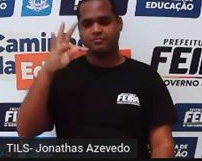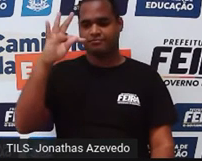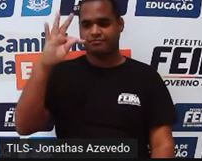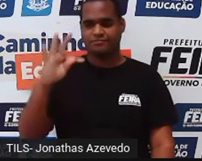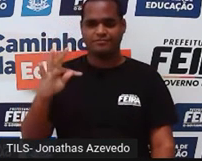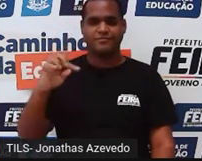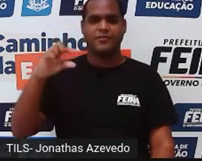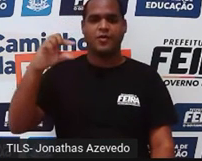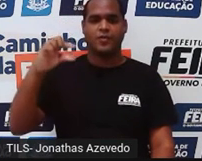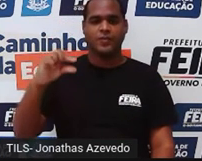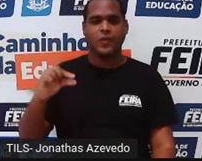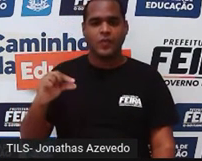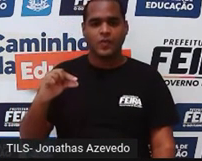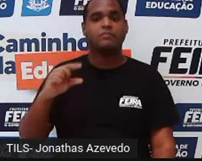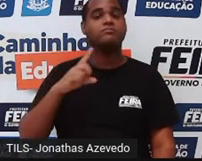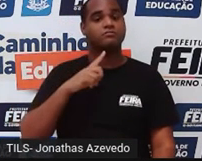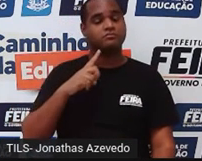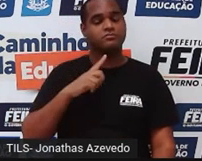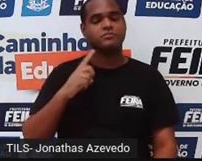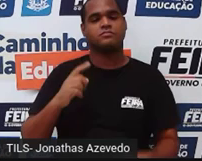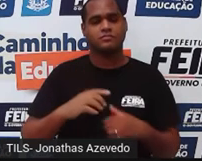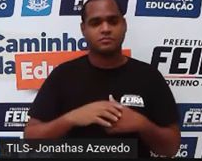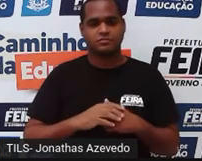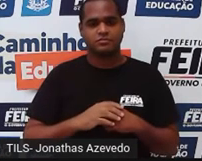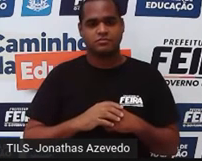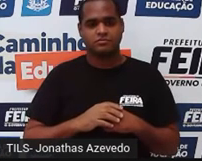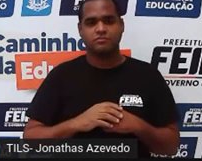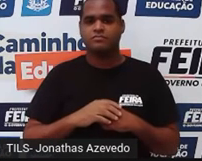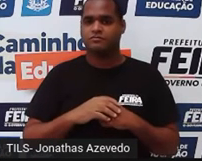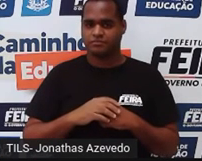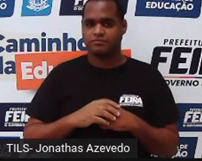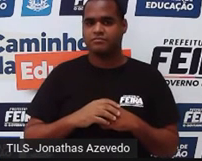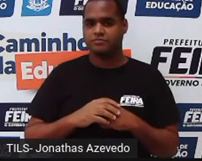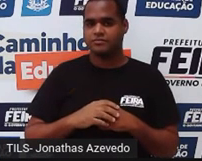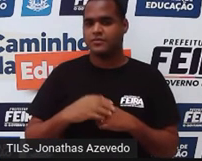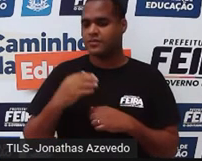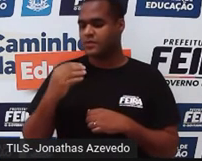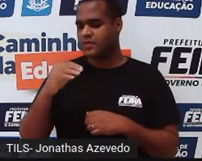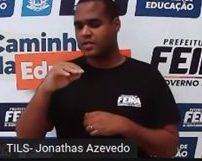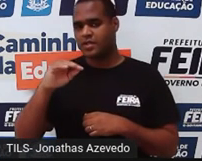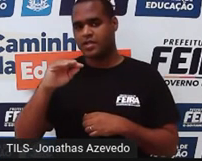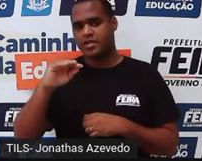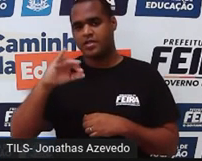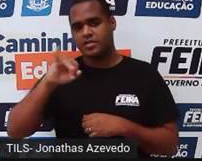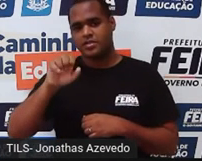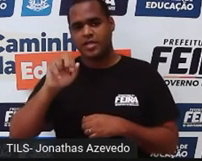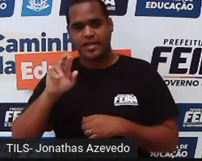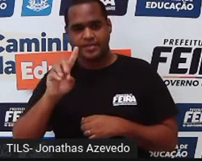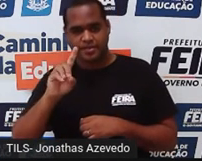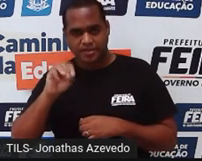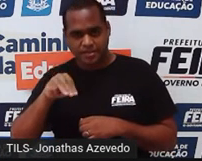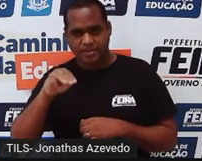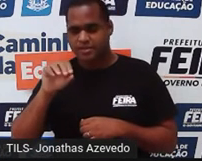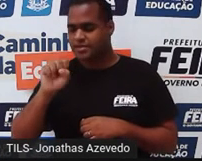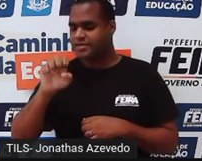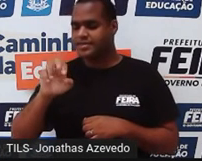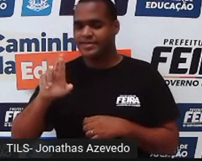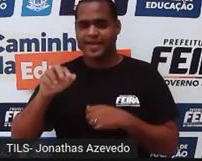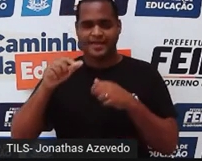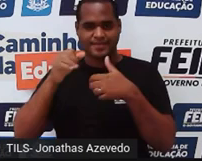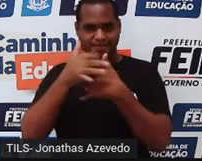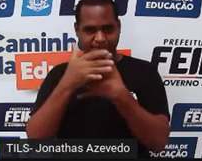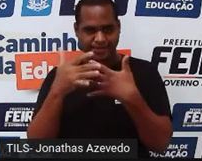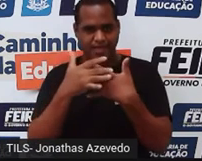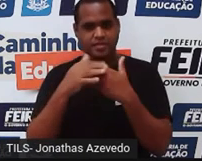a menor temperatura do ano. Bom Jardim da Serra registra quase menos